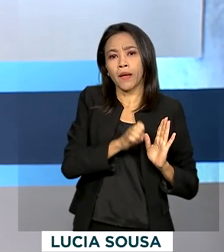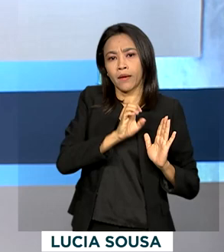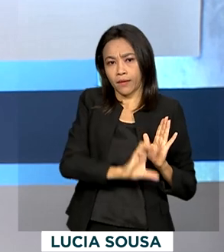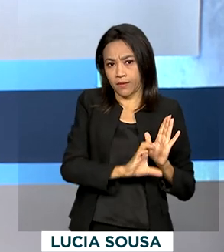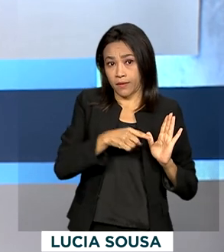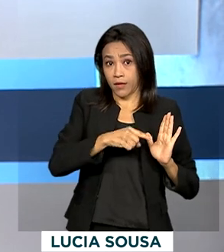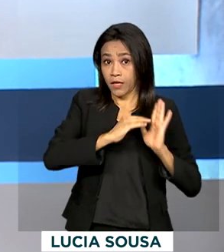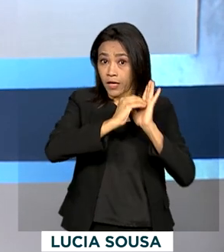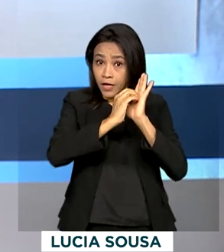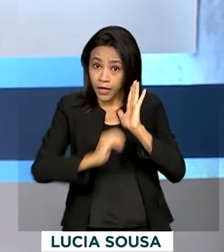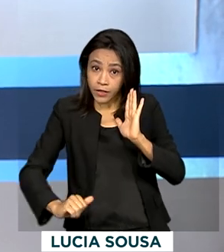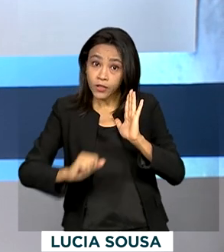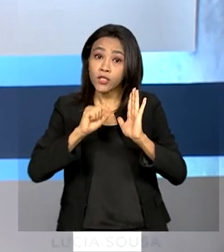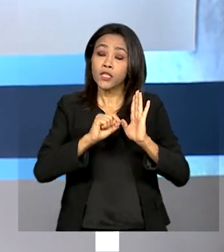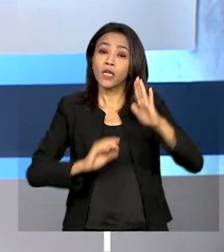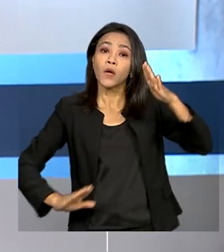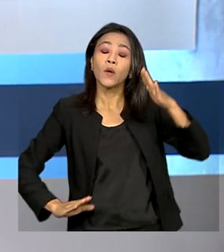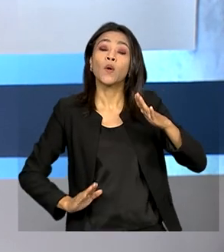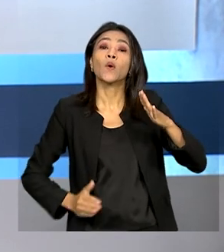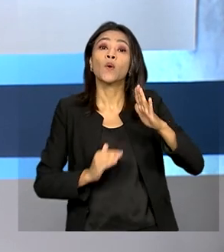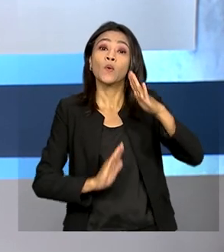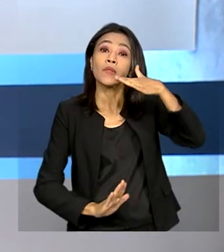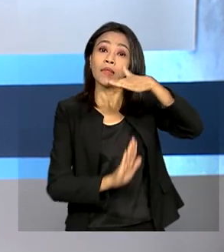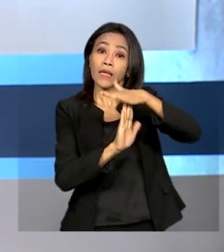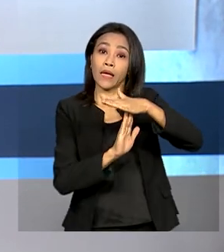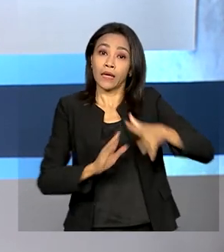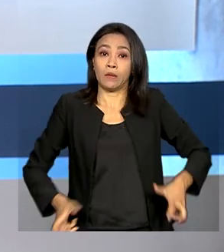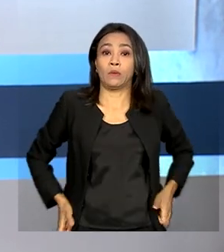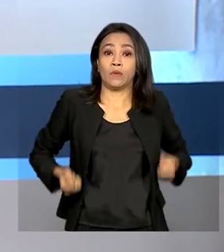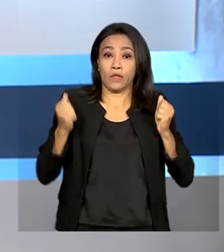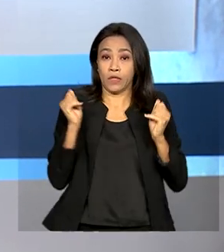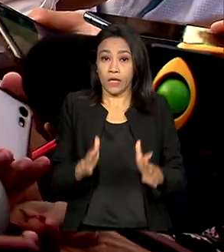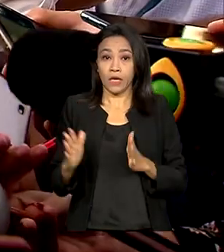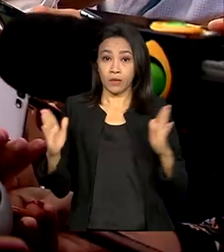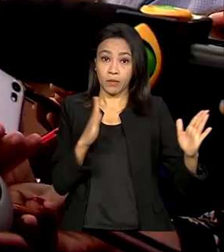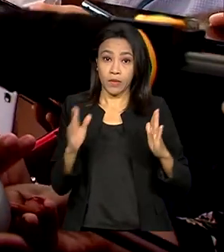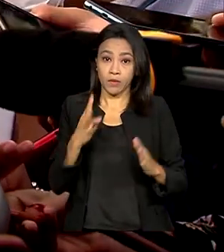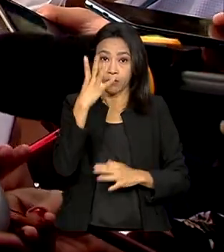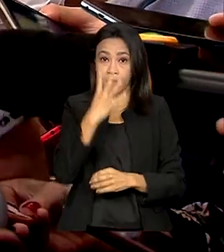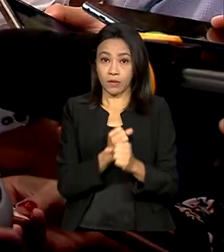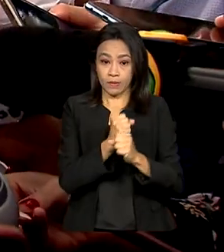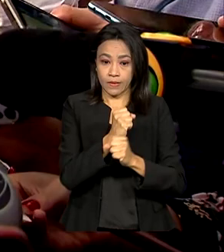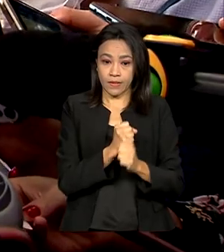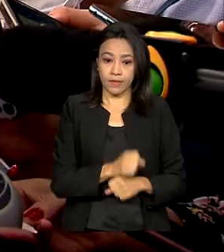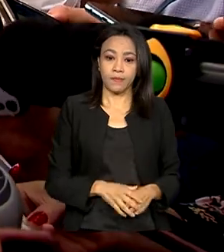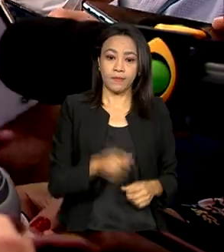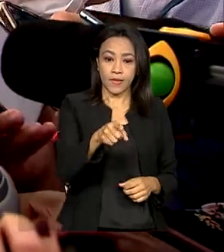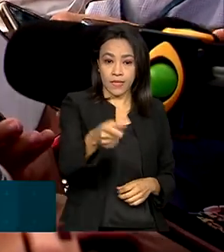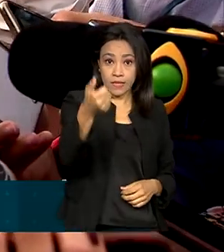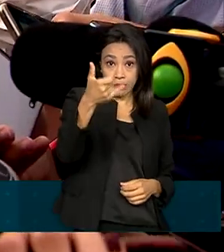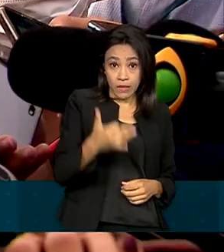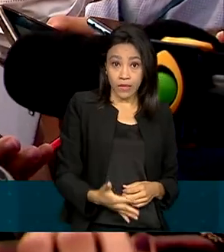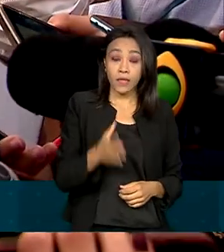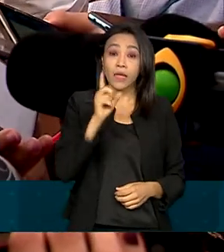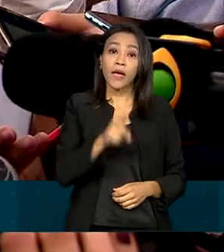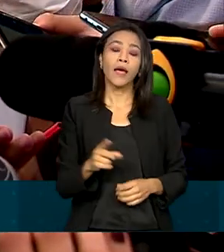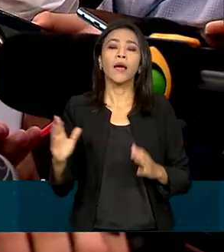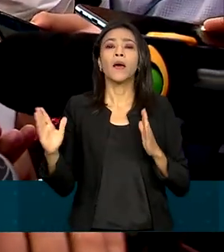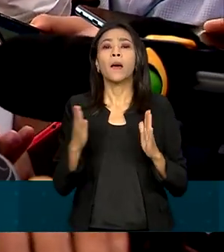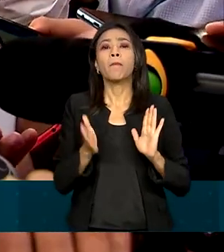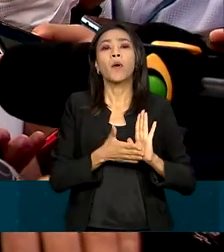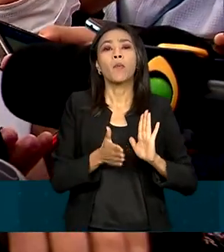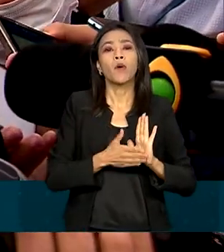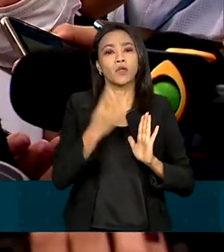retirada do programa do teto de gastos por um período de quatro anos. O que está sendo proposto é o prazo de quatro anos.